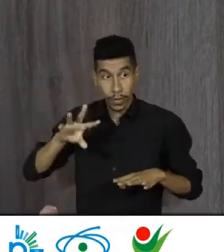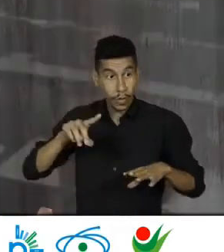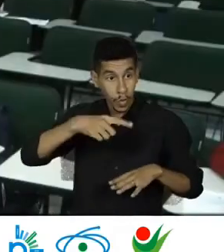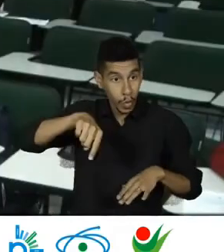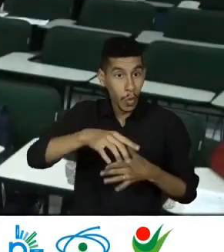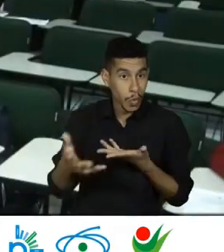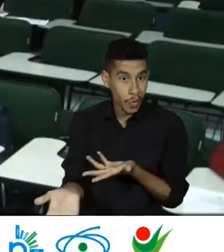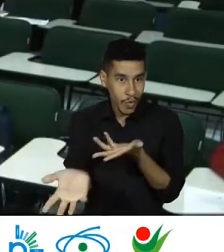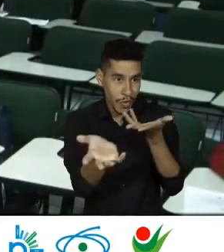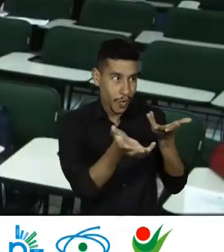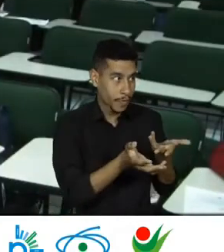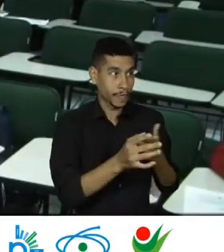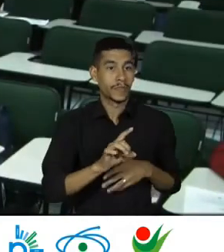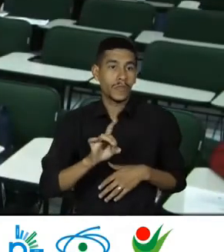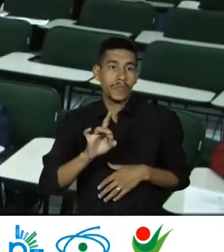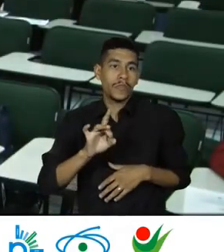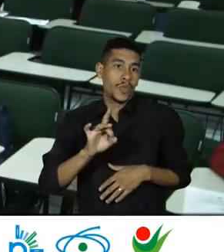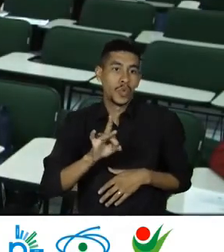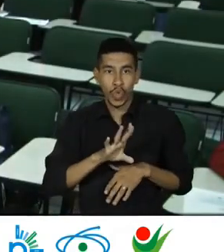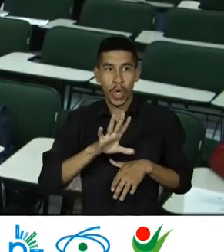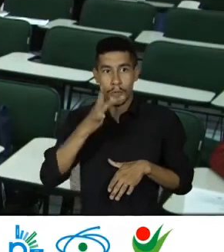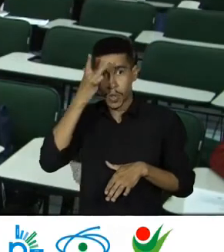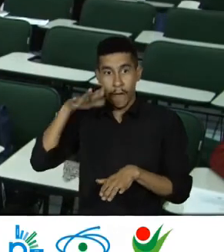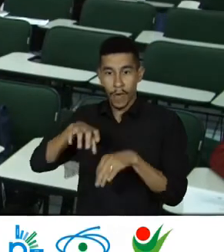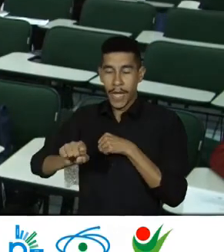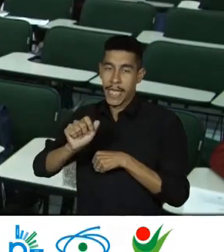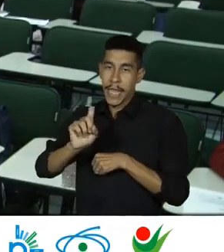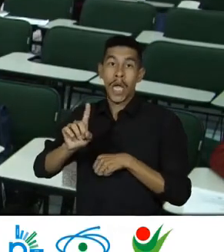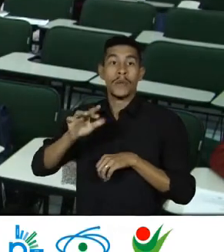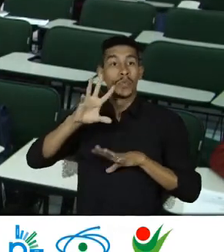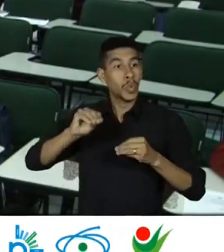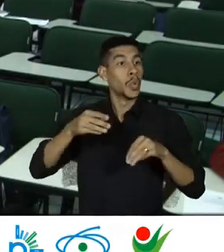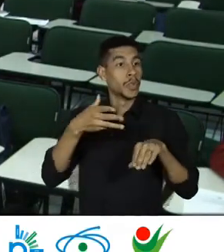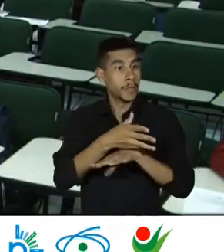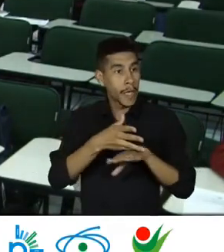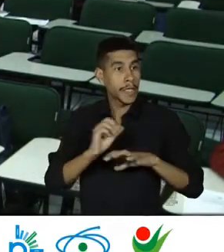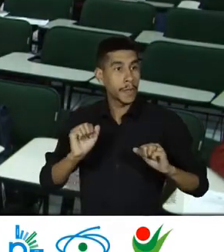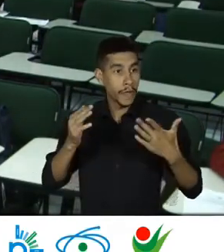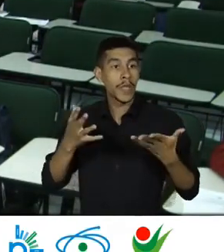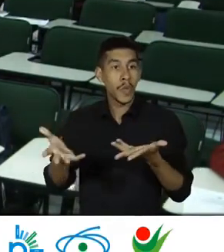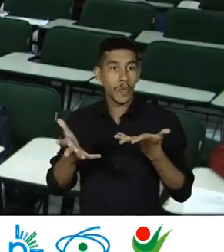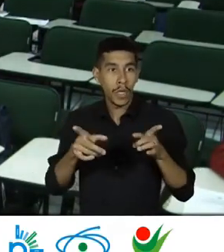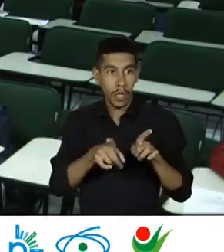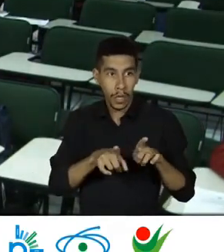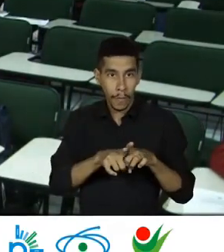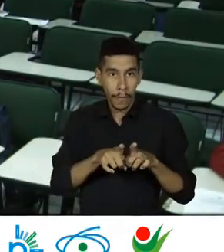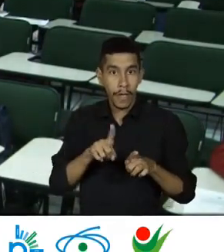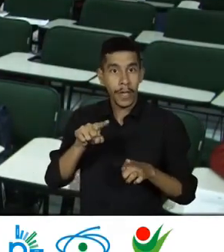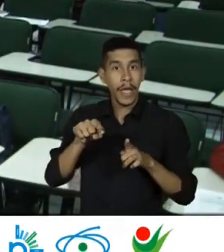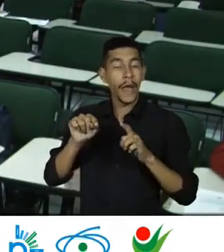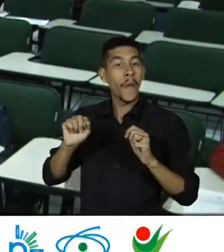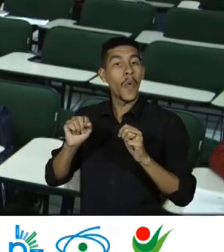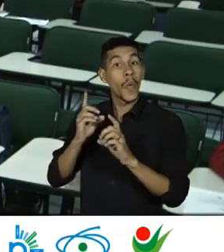Estão convidados Não só os degressos Mas Todo mundo Que participa Do evento Está convidado Vai ser um